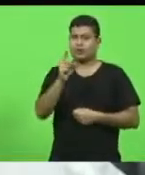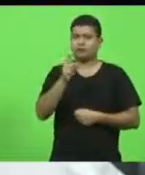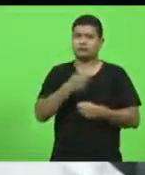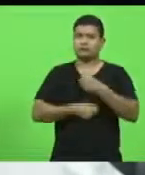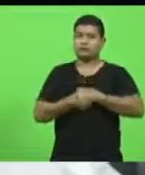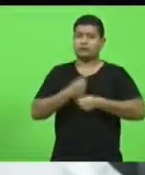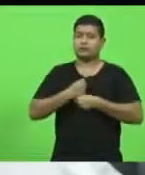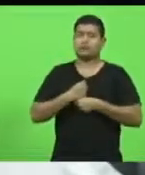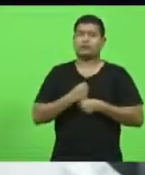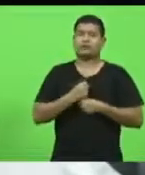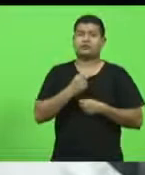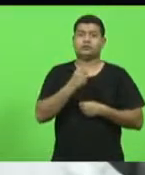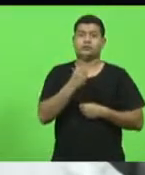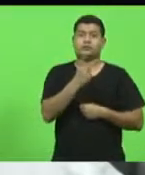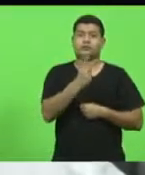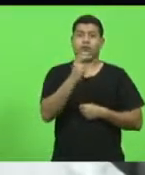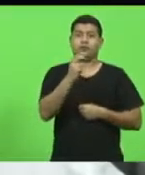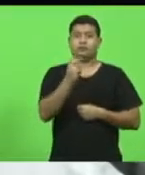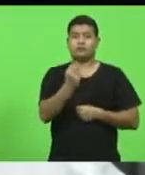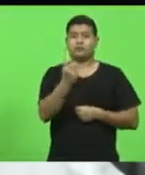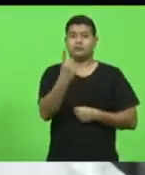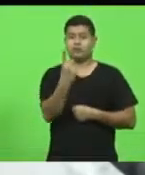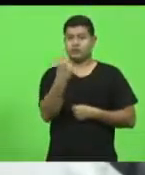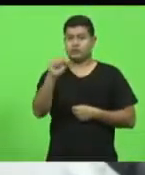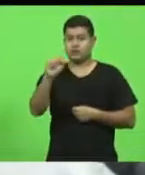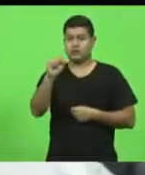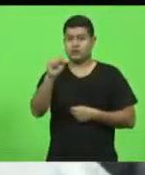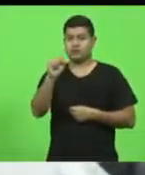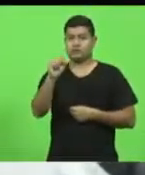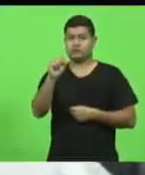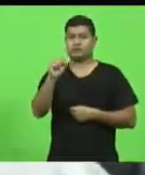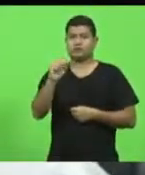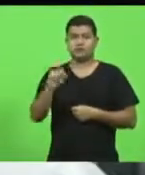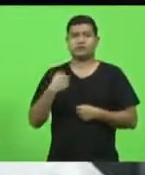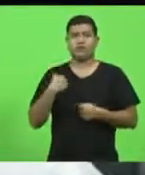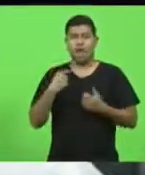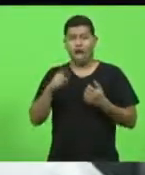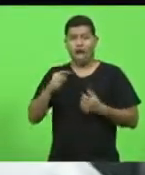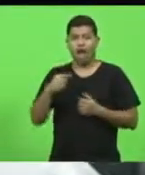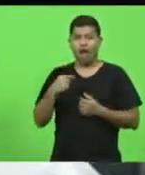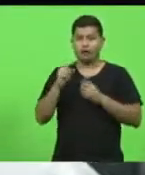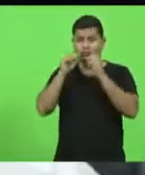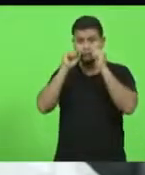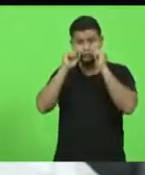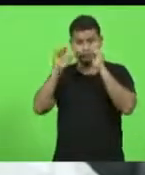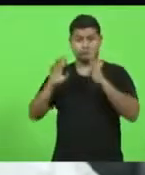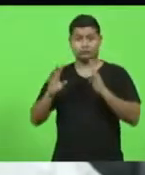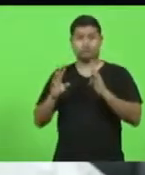de Michel Temer. Sabe, é algo de chamar atenção realmente.